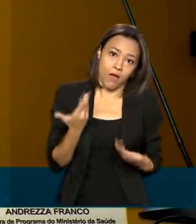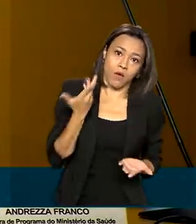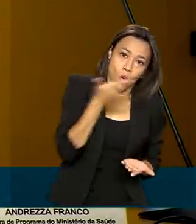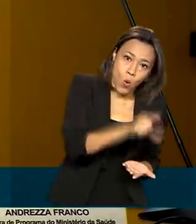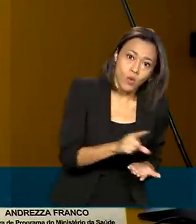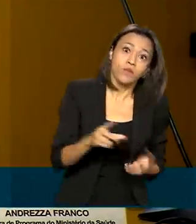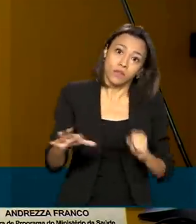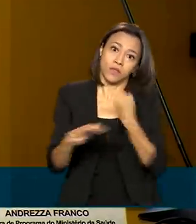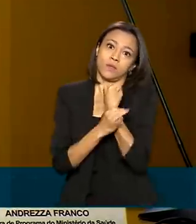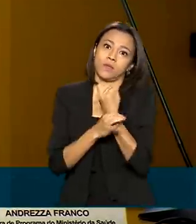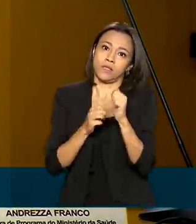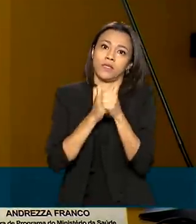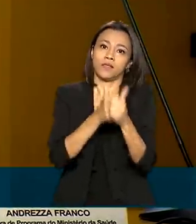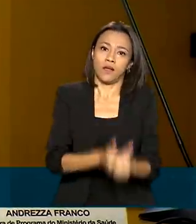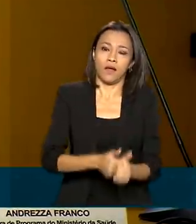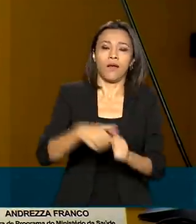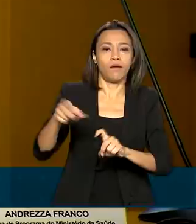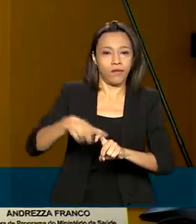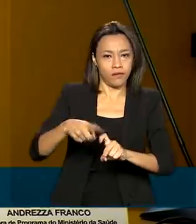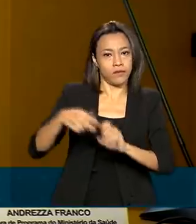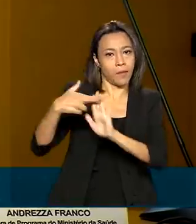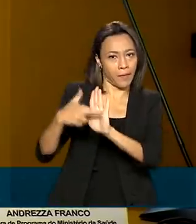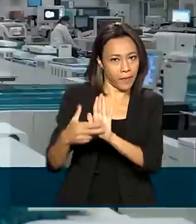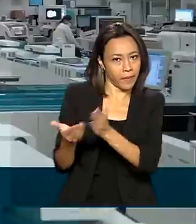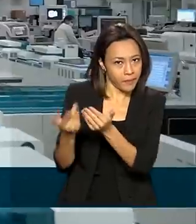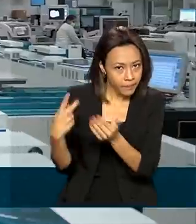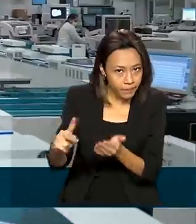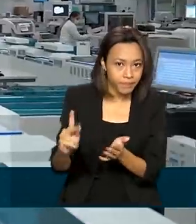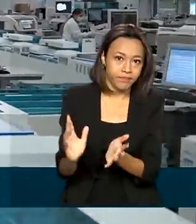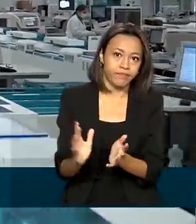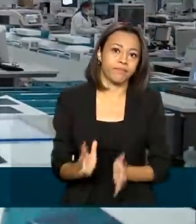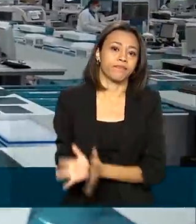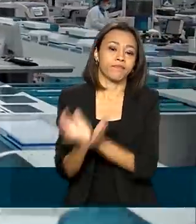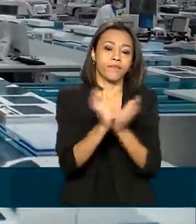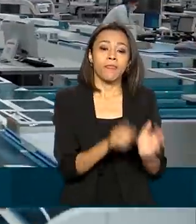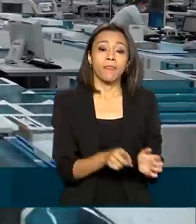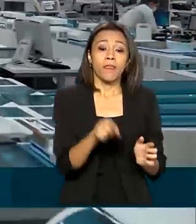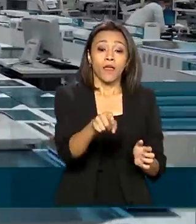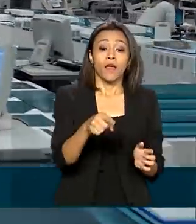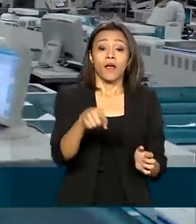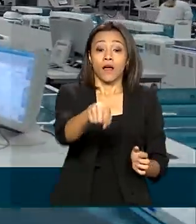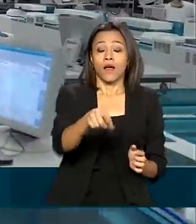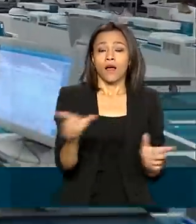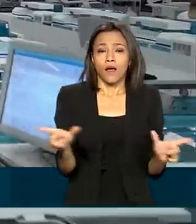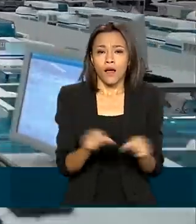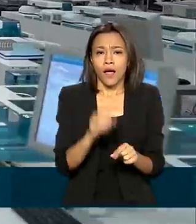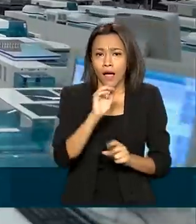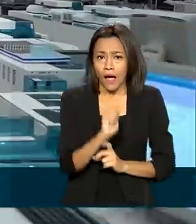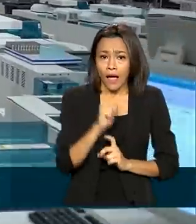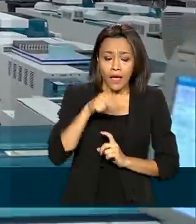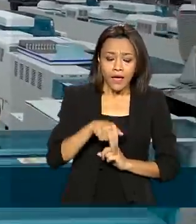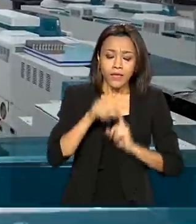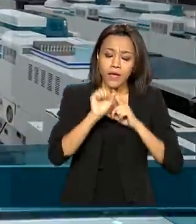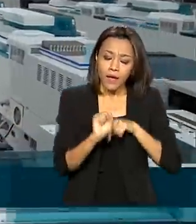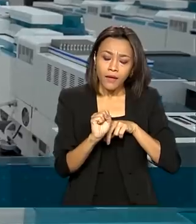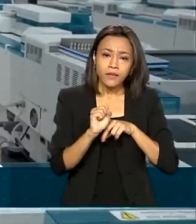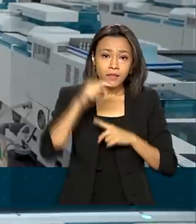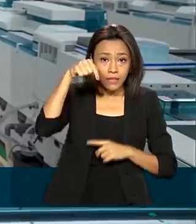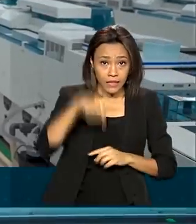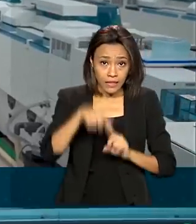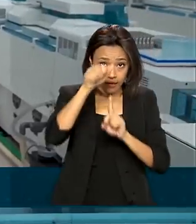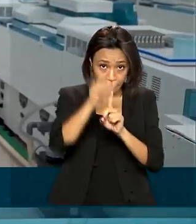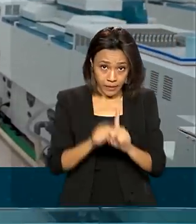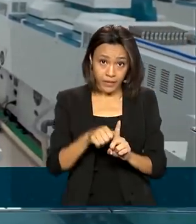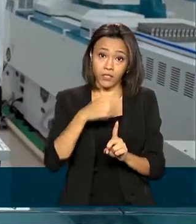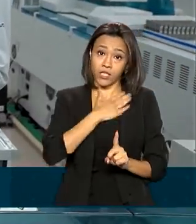dentro da segurança medicamentosa com foco na segurança do paciente. Segundo a Agência Nacional de Vigilância Sanitária, nesse mês de agosto,